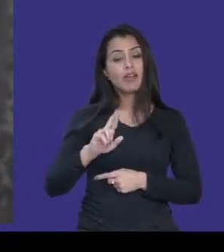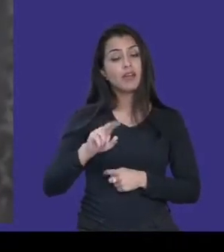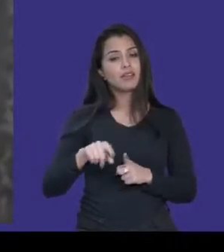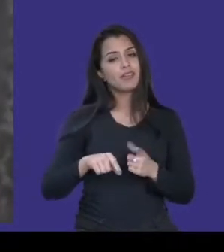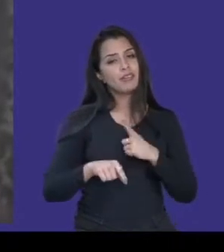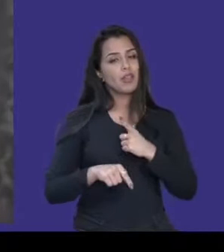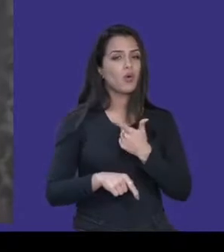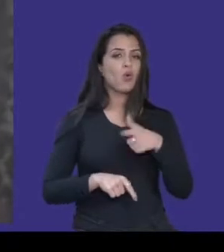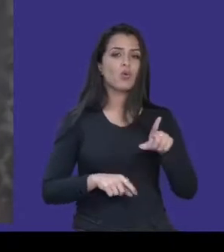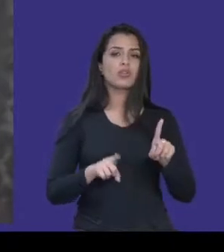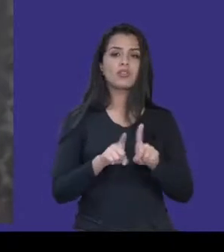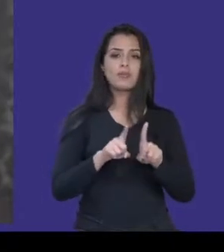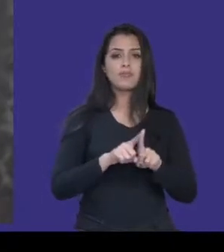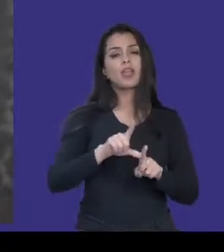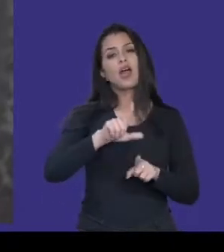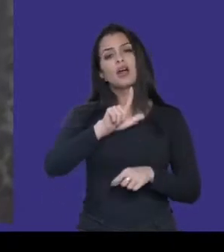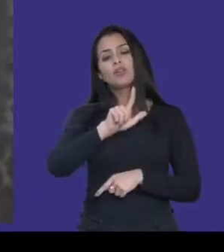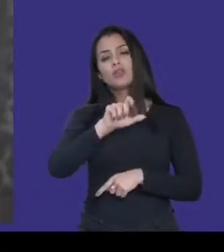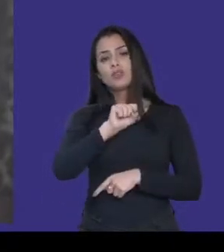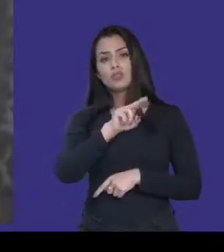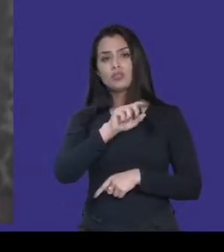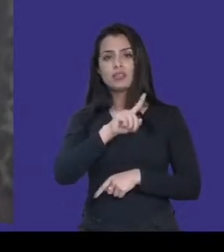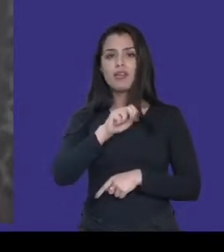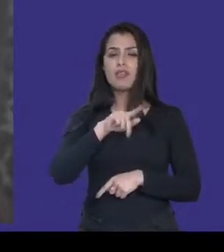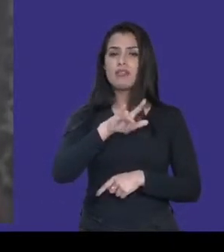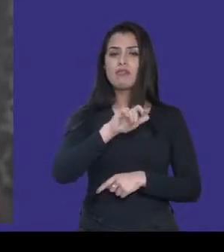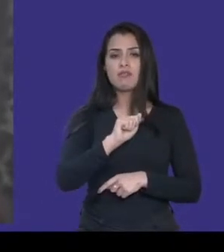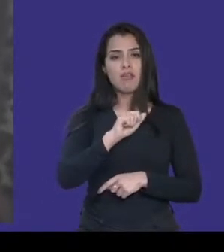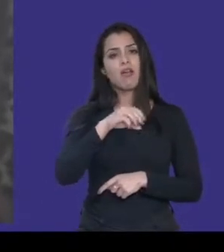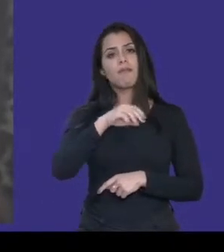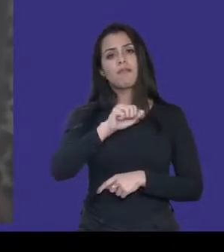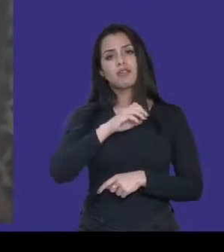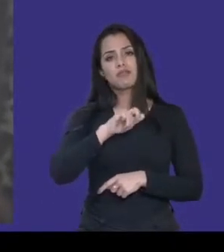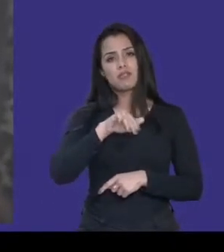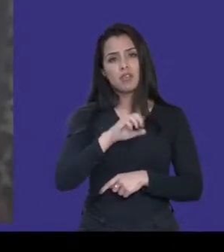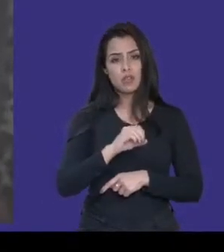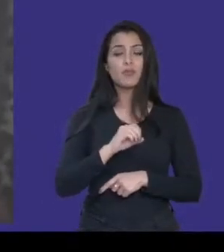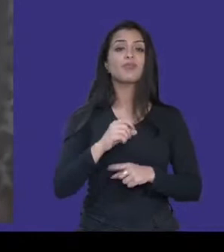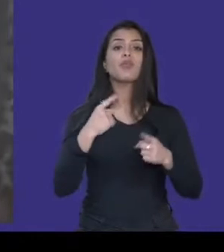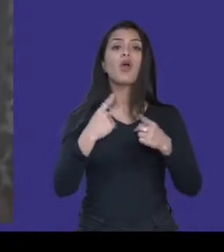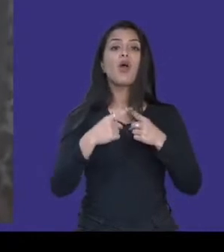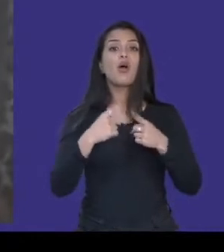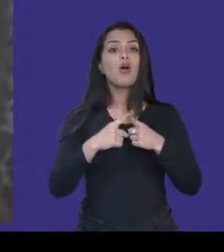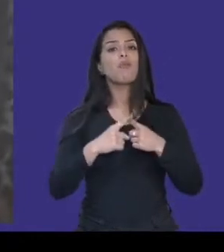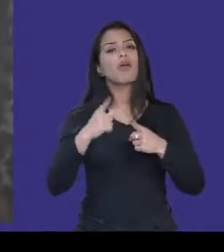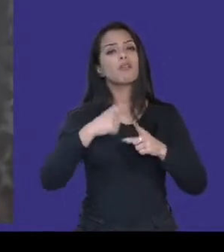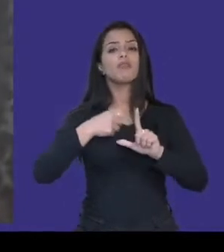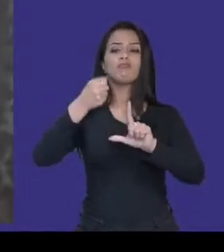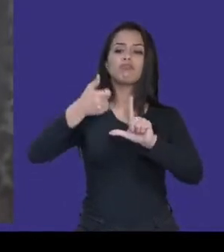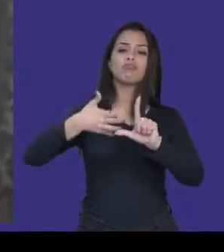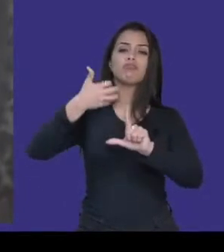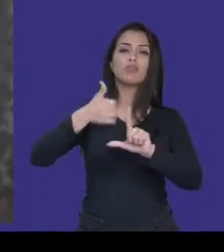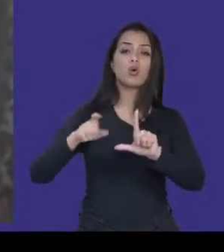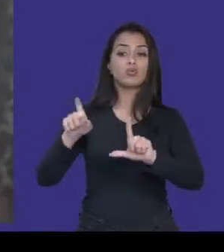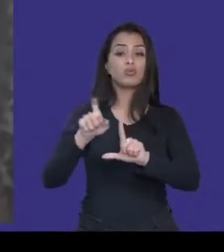bacana, com a Suzeli Damasceno, que é a coordenadora do WPT, que falou como e por que a gente deve descrever as imagens no digital, né?